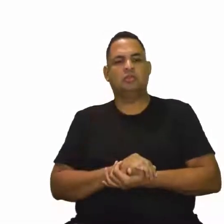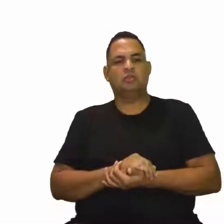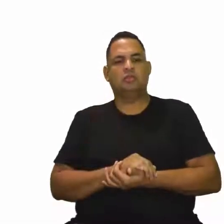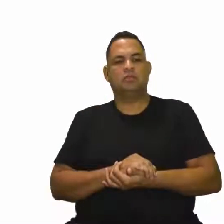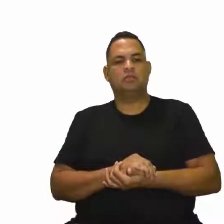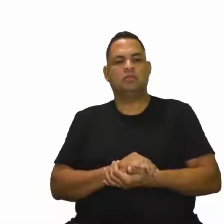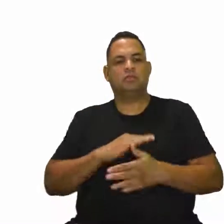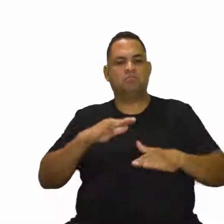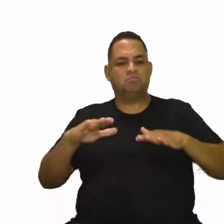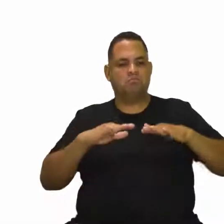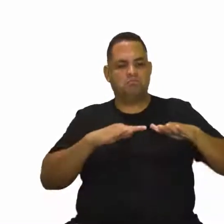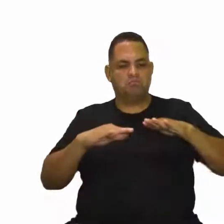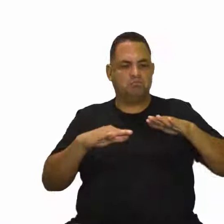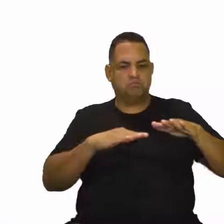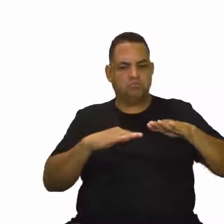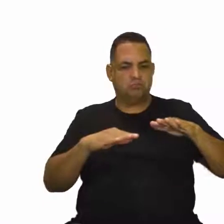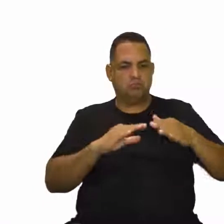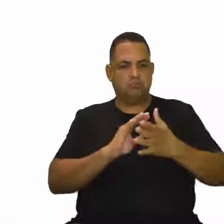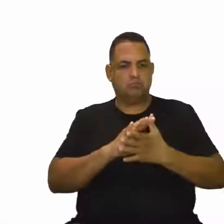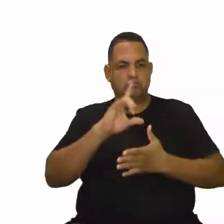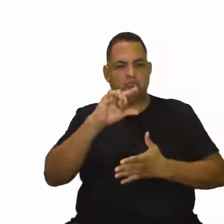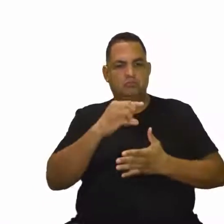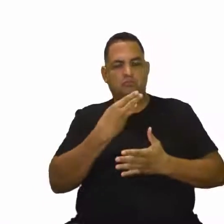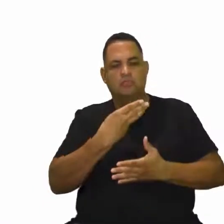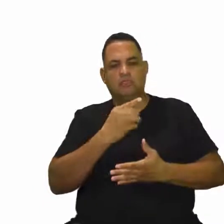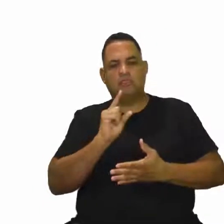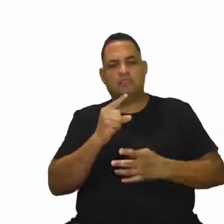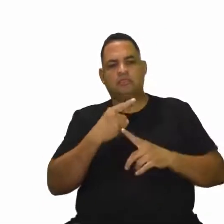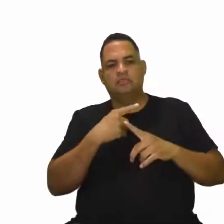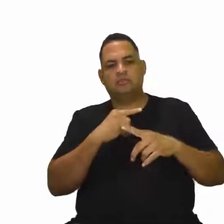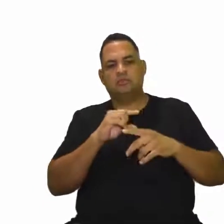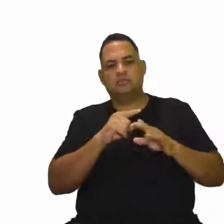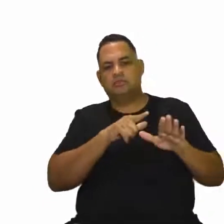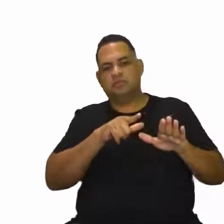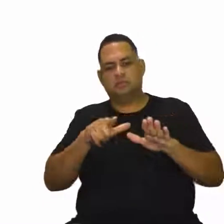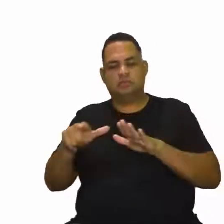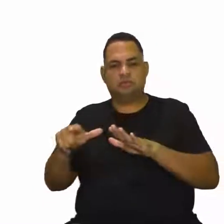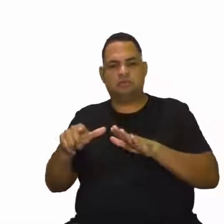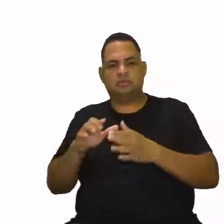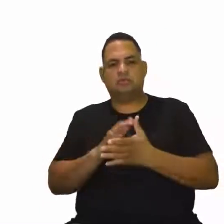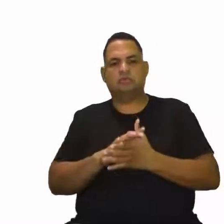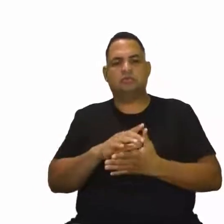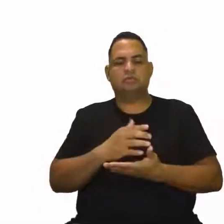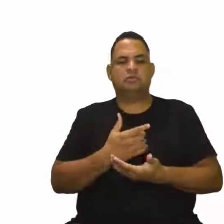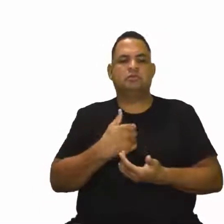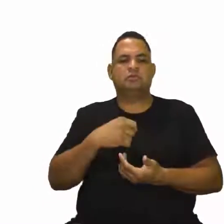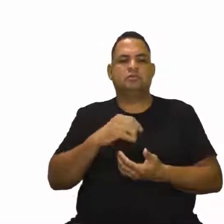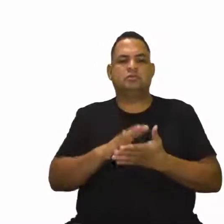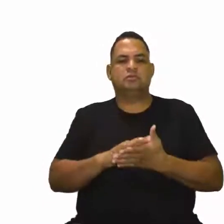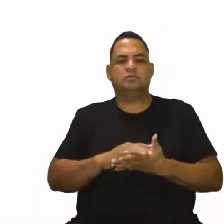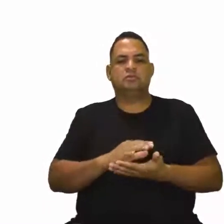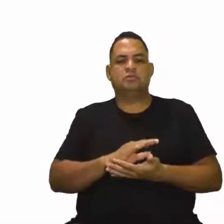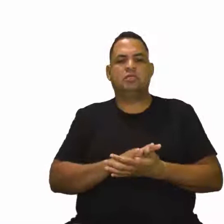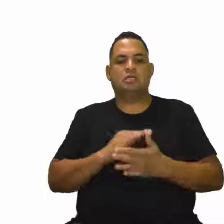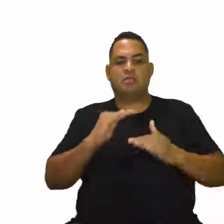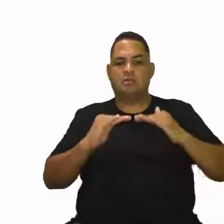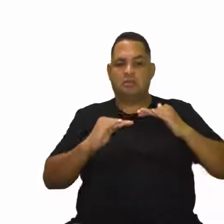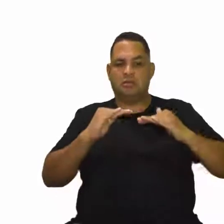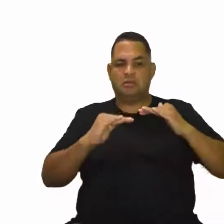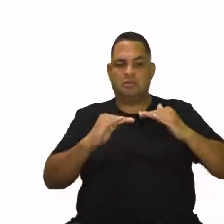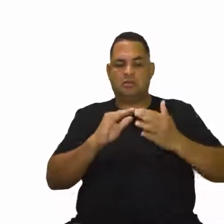Essa mobilidade aí reduzida aí de três vezes por semana. Eles têm um menor equilíbrio, tá?